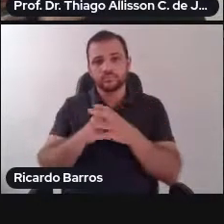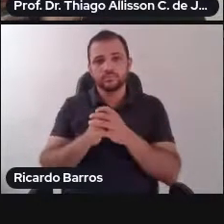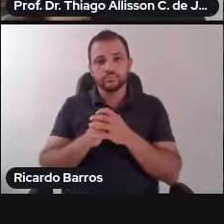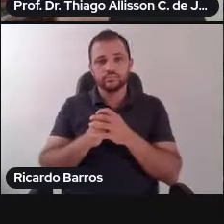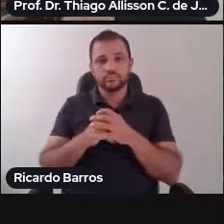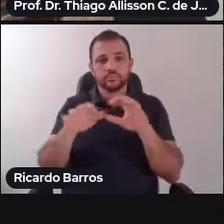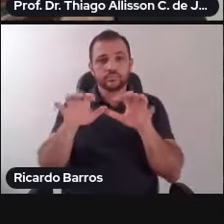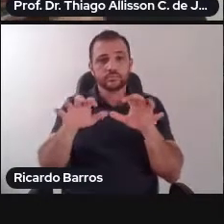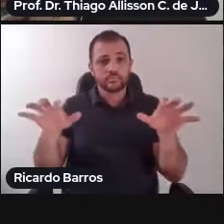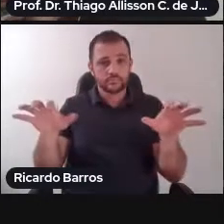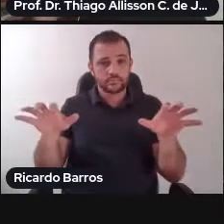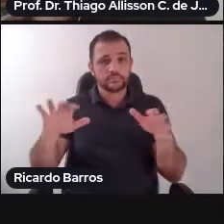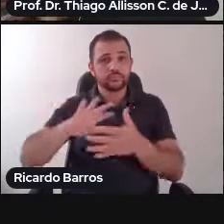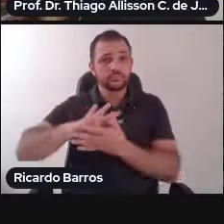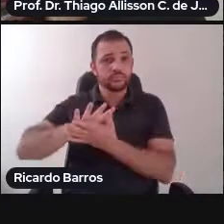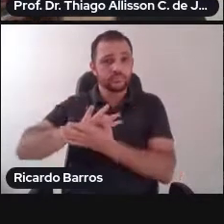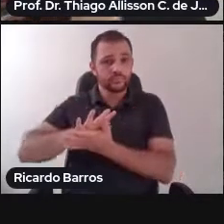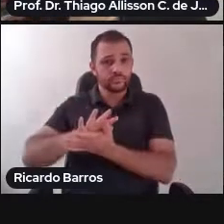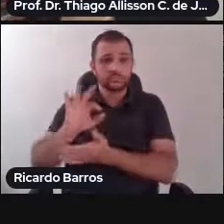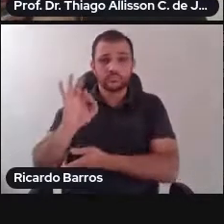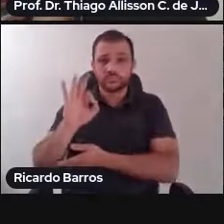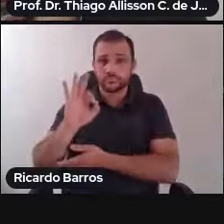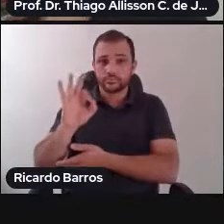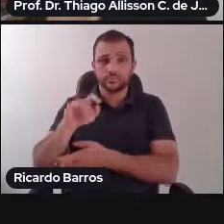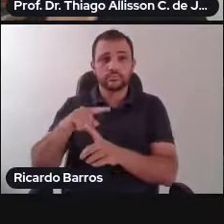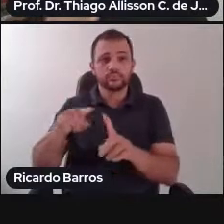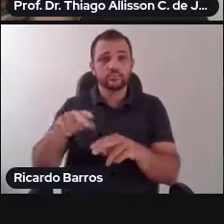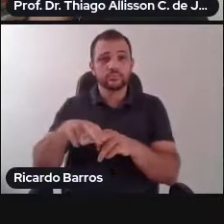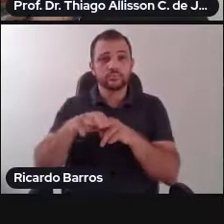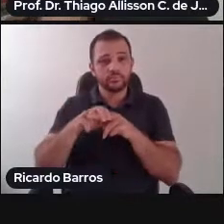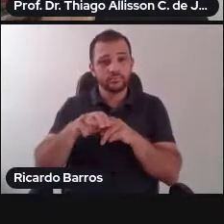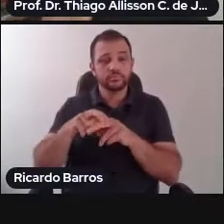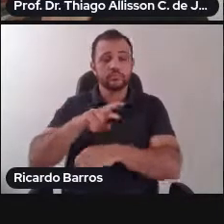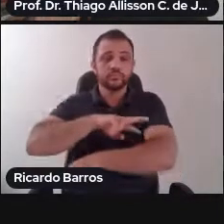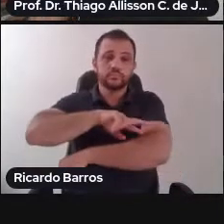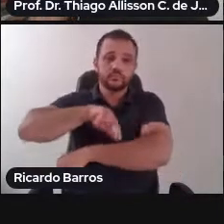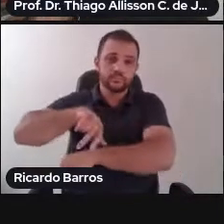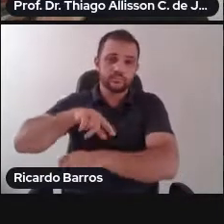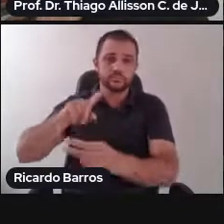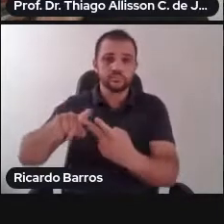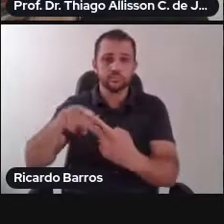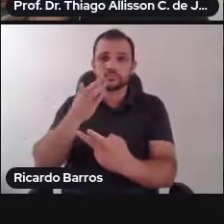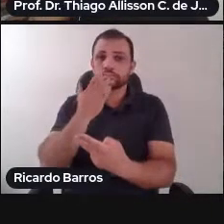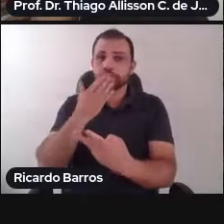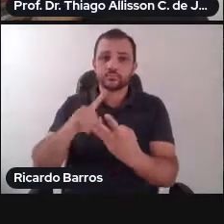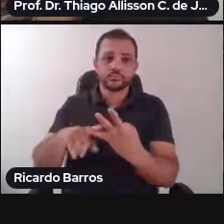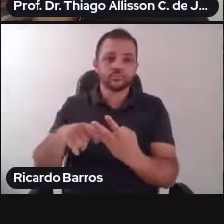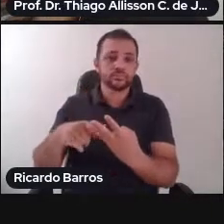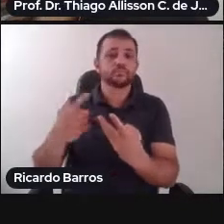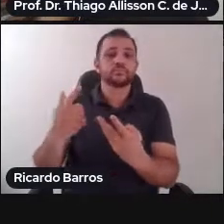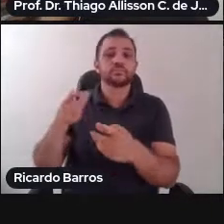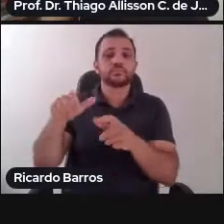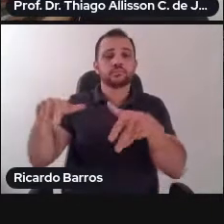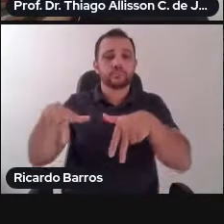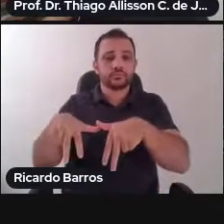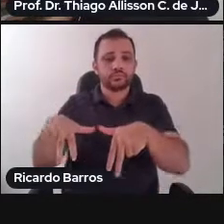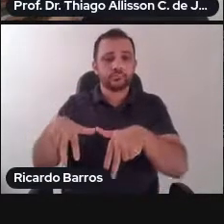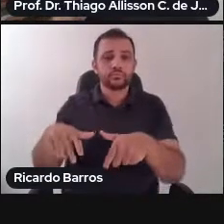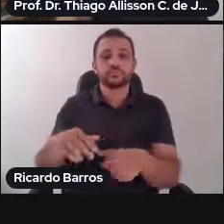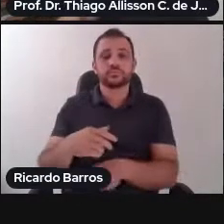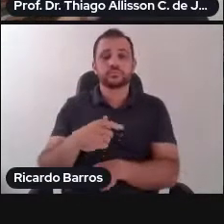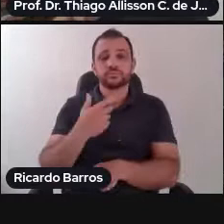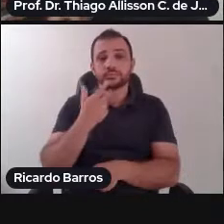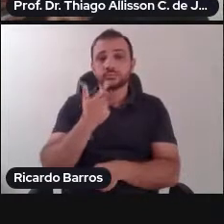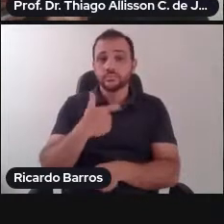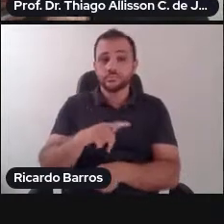discriminação alguma, por motivo de raça, co, sexo, idioma, religião, opiniões